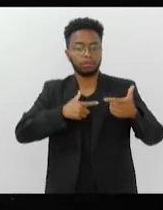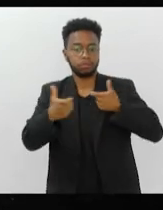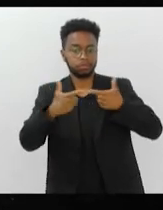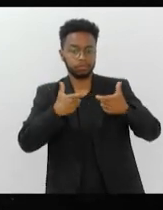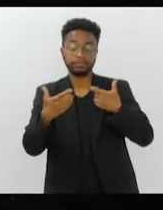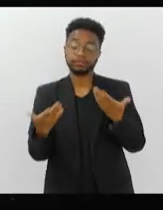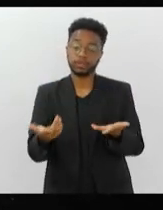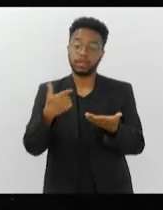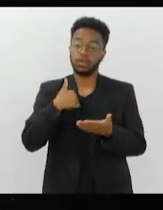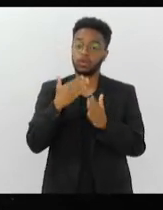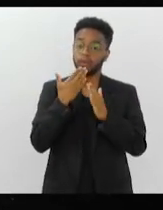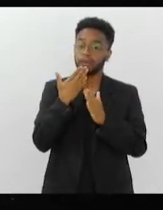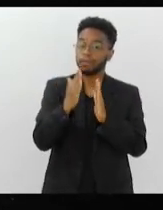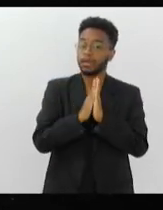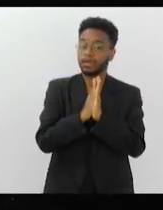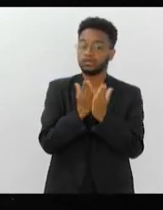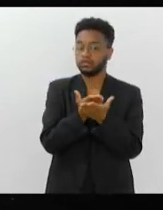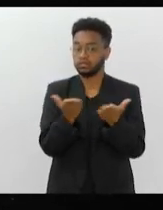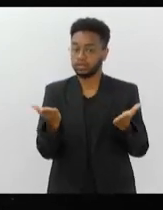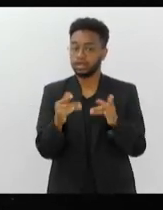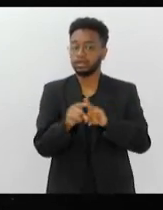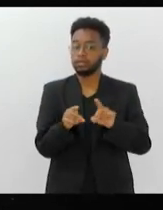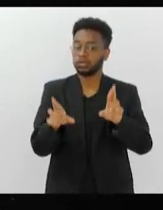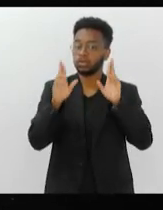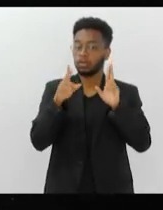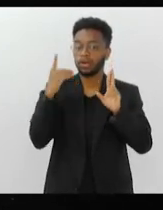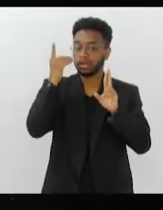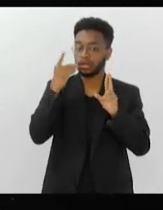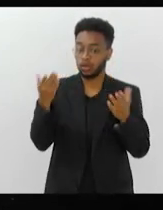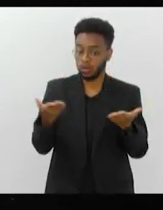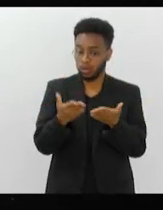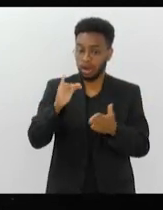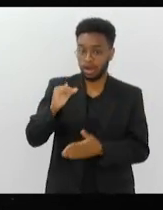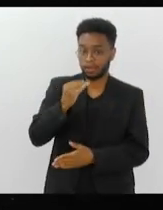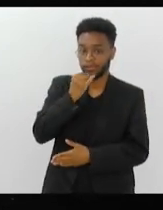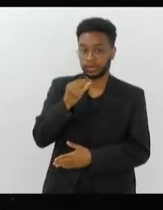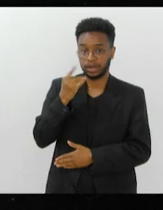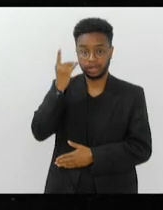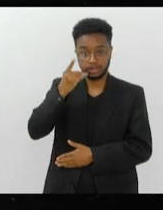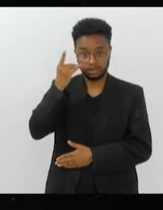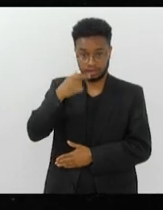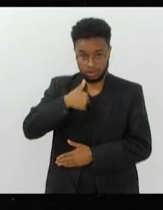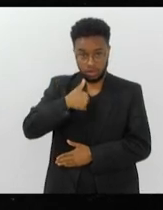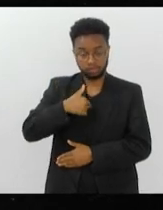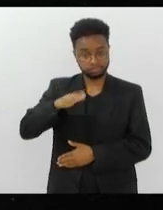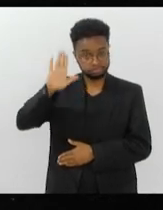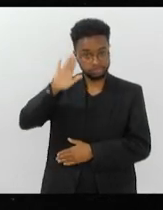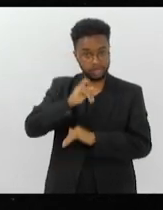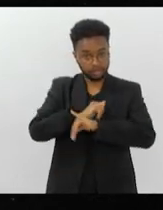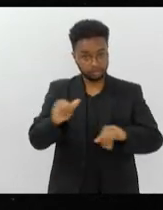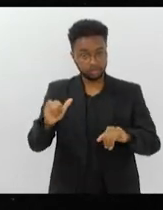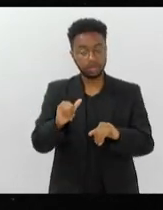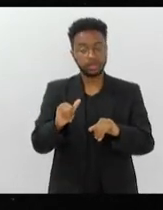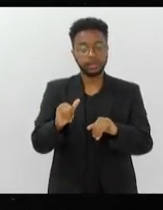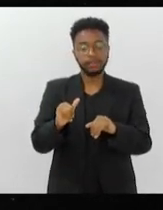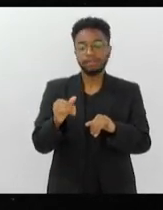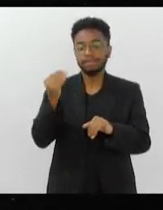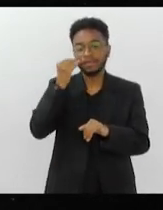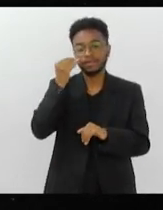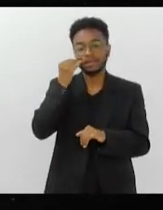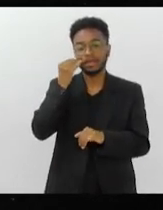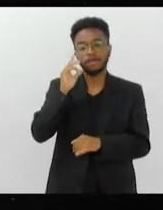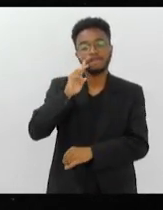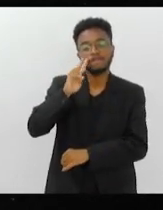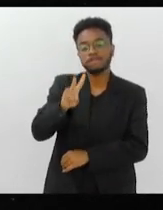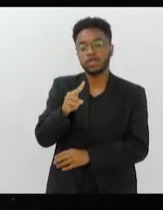esse apelo que eu faço e espero que os pares hoje aproveitem a fala da deputada Lucinha, no sentido de tentar ver de que forma